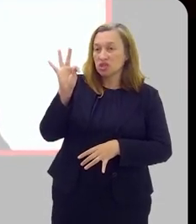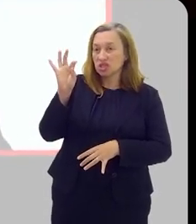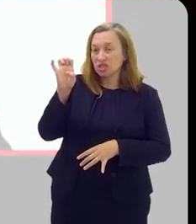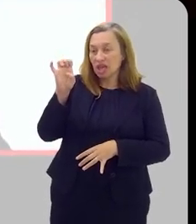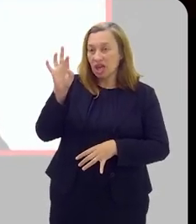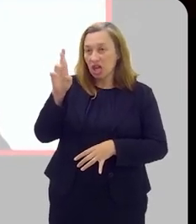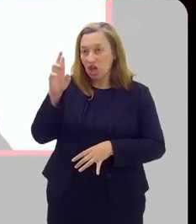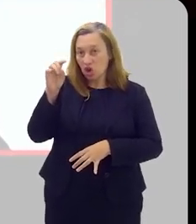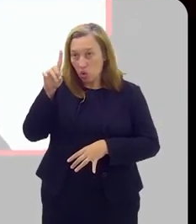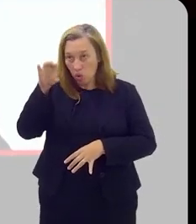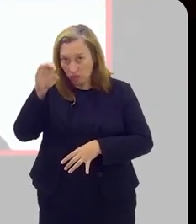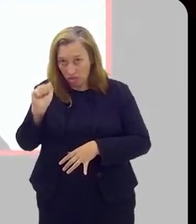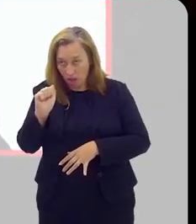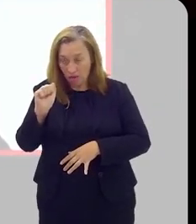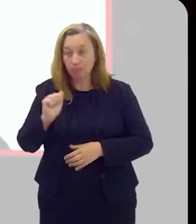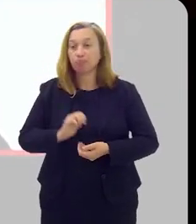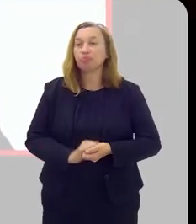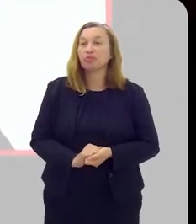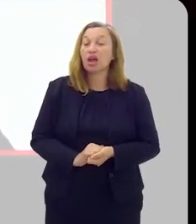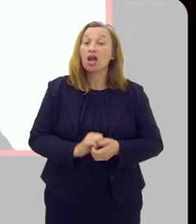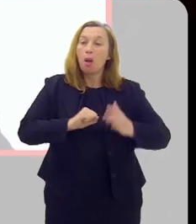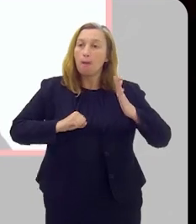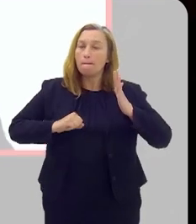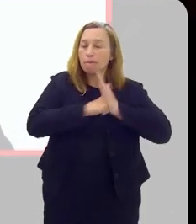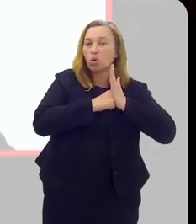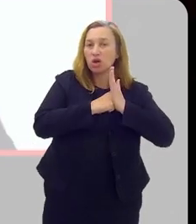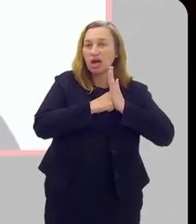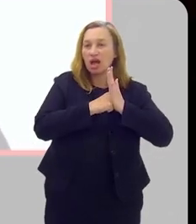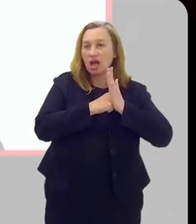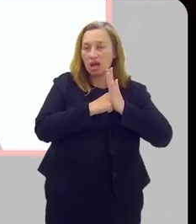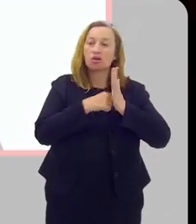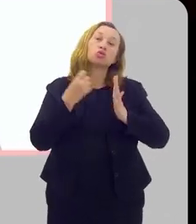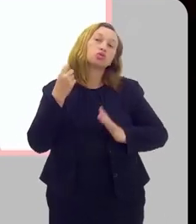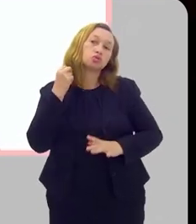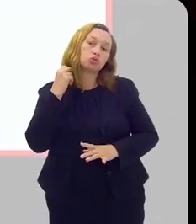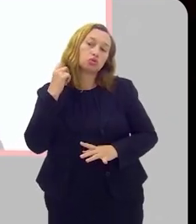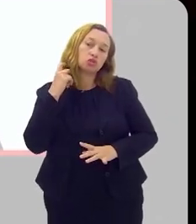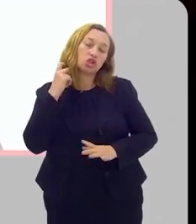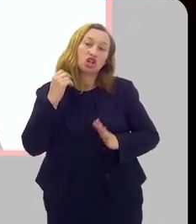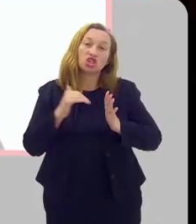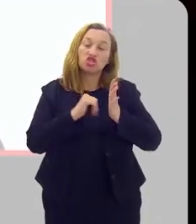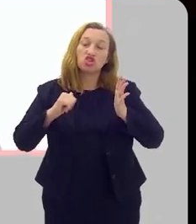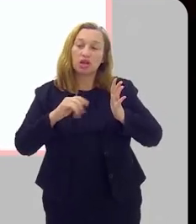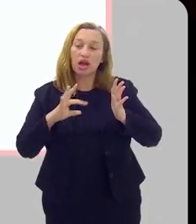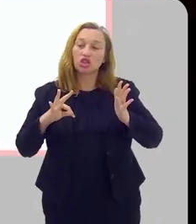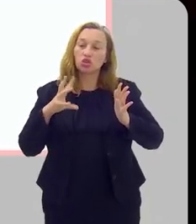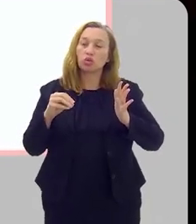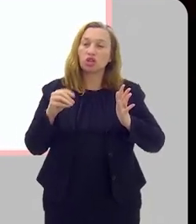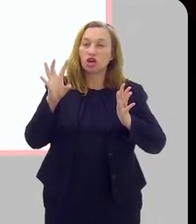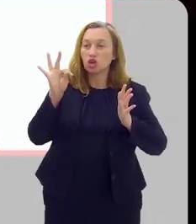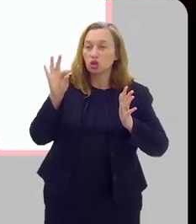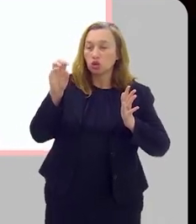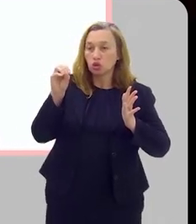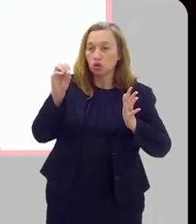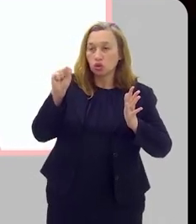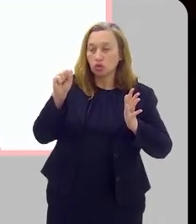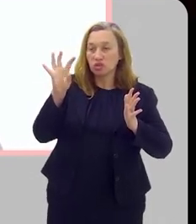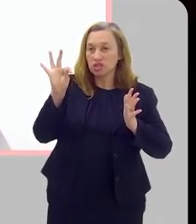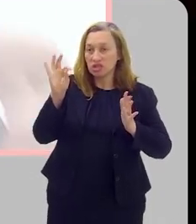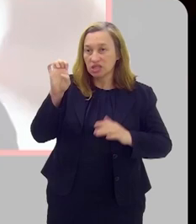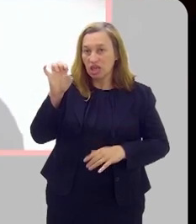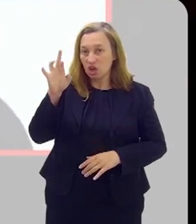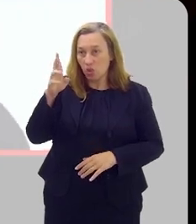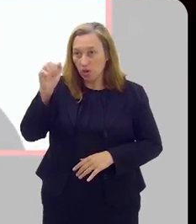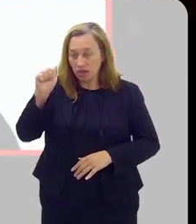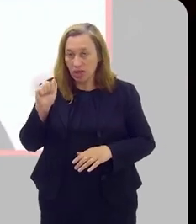coisa que a gente propõe para aquele paciente é bloquear a testosterona, é tirar toda a testosterona dele, né? Para que o tumor